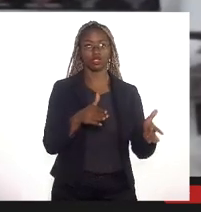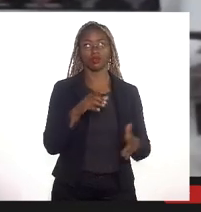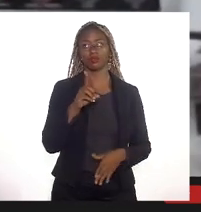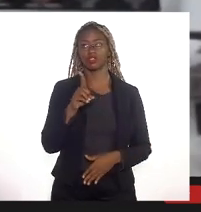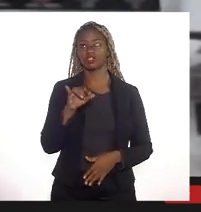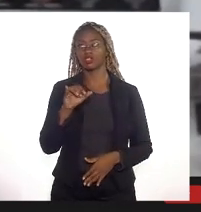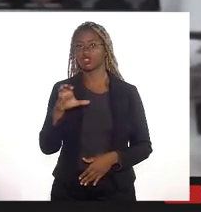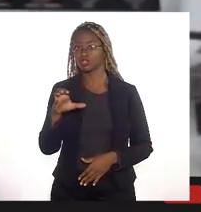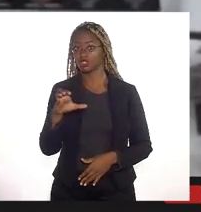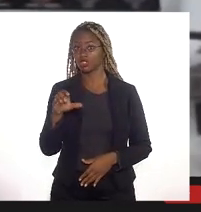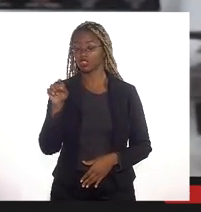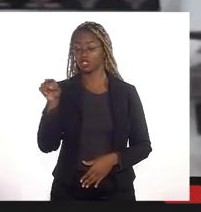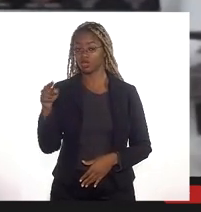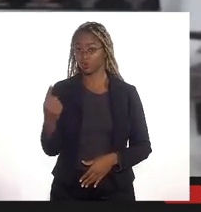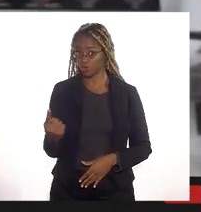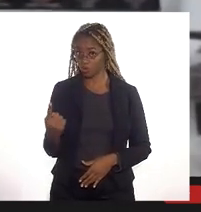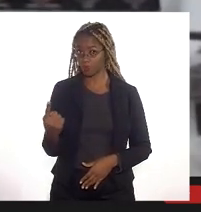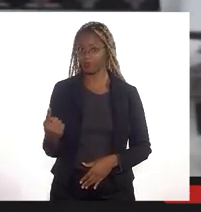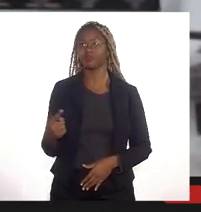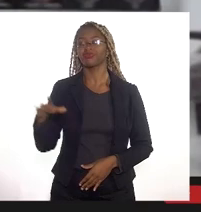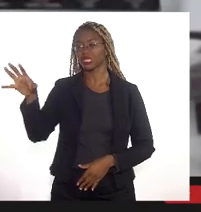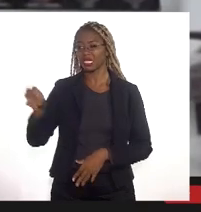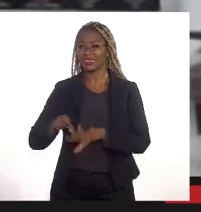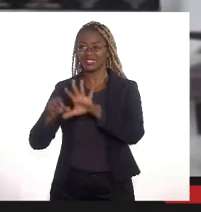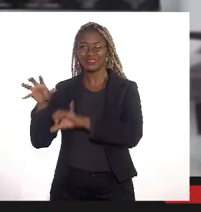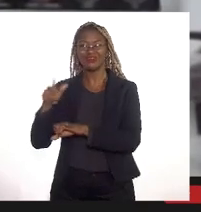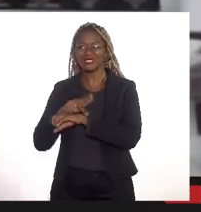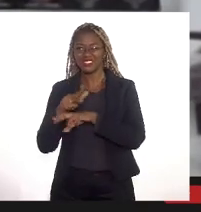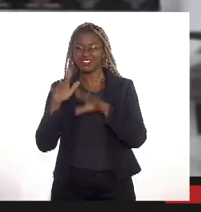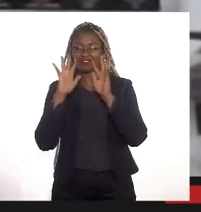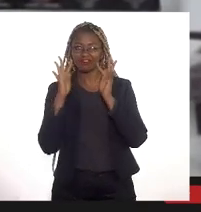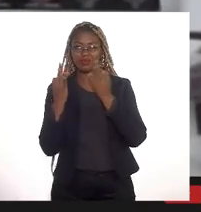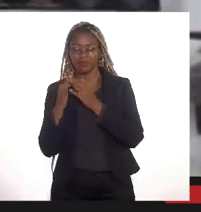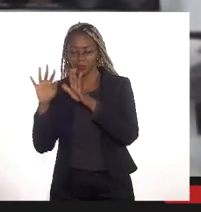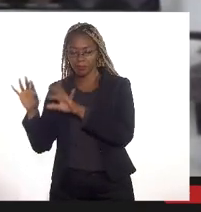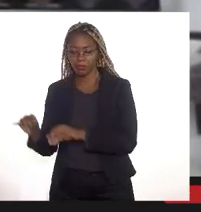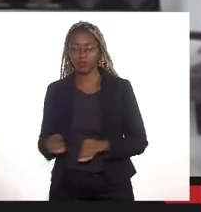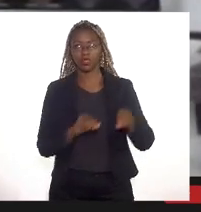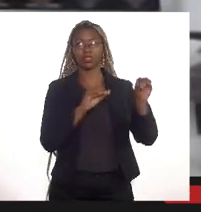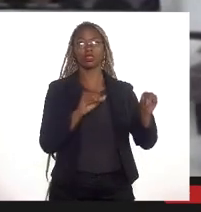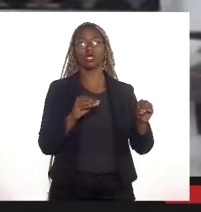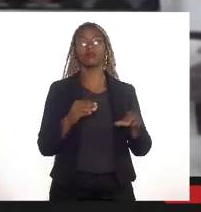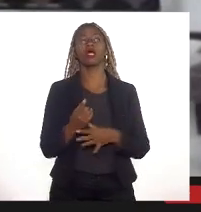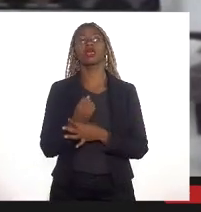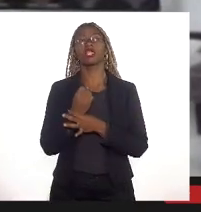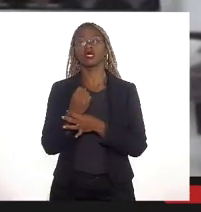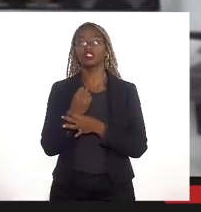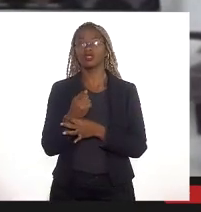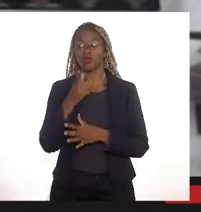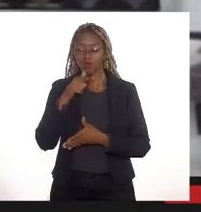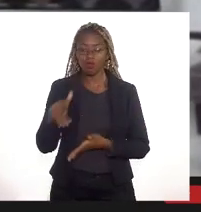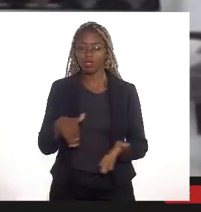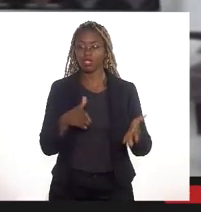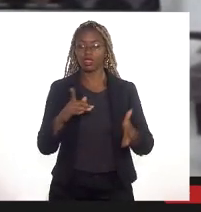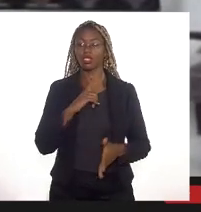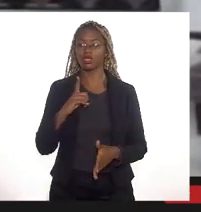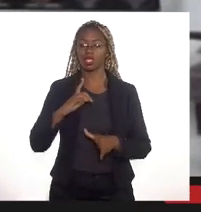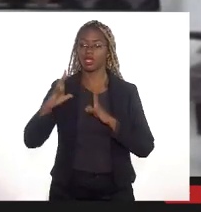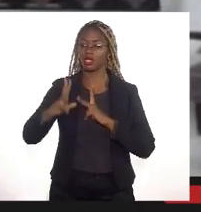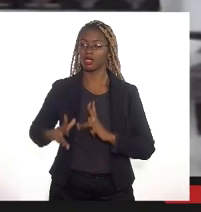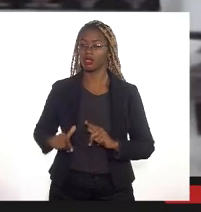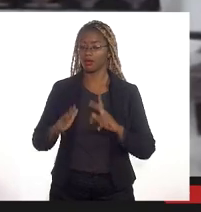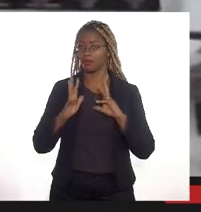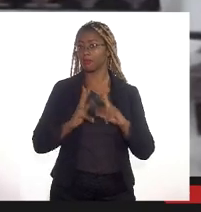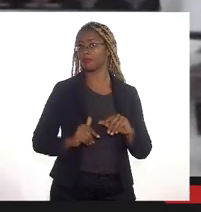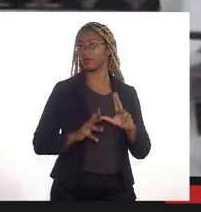.245 famílias que foram reassentadas naquela região que a gente garantiu que o Rio Sarapuí pudesse respirar pudesse ter uma área de limpeza de